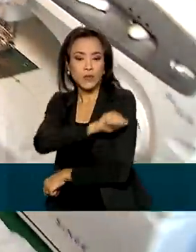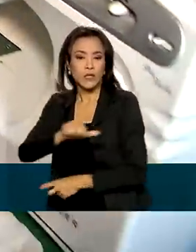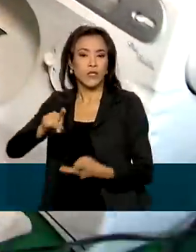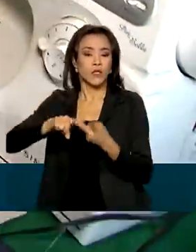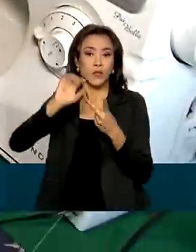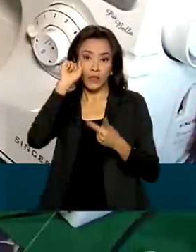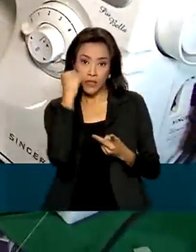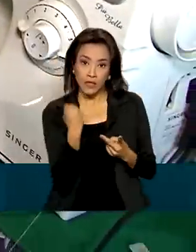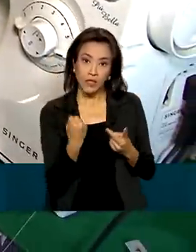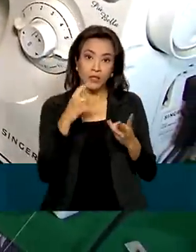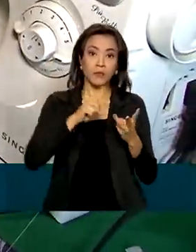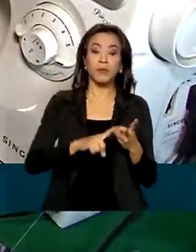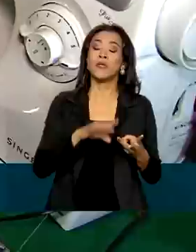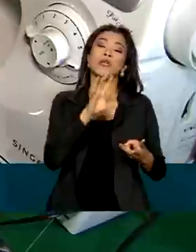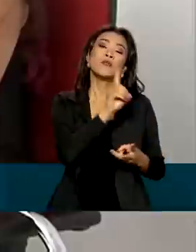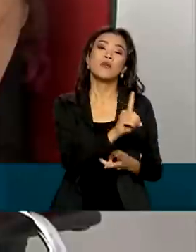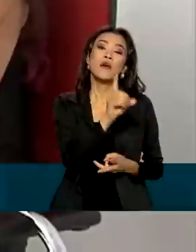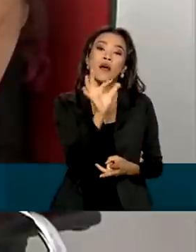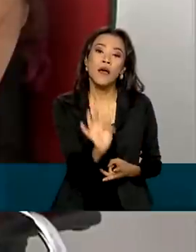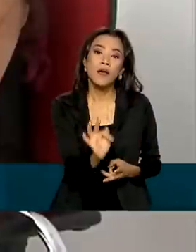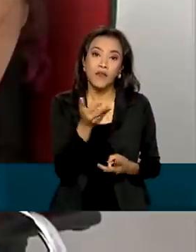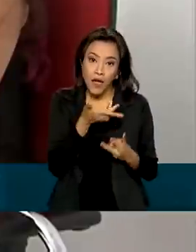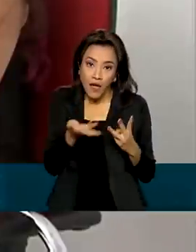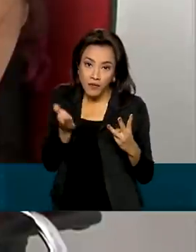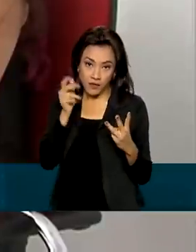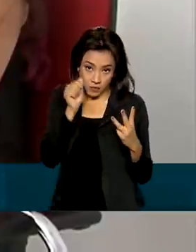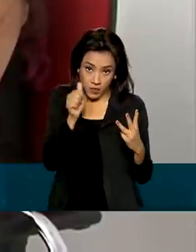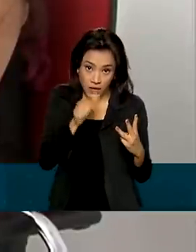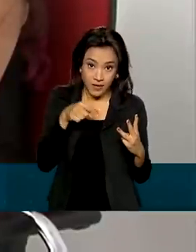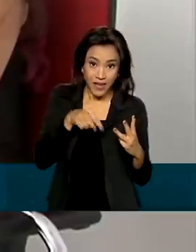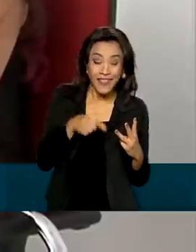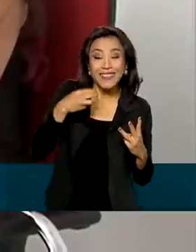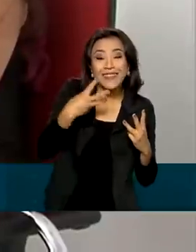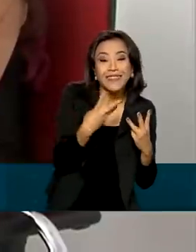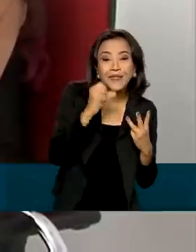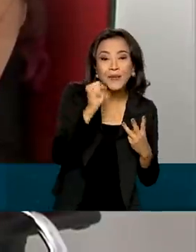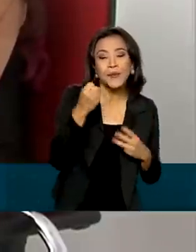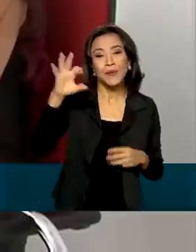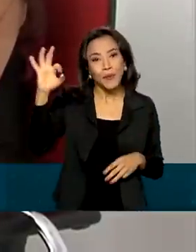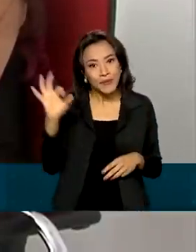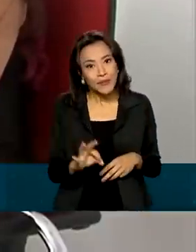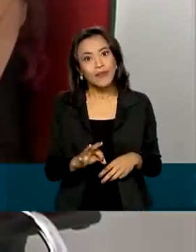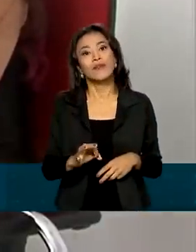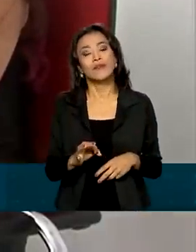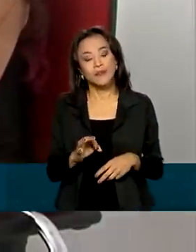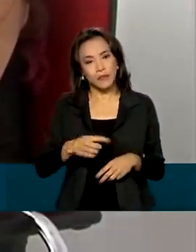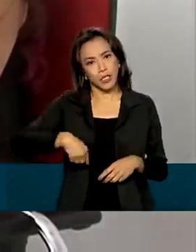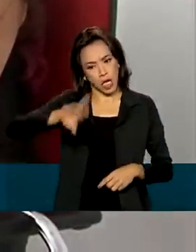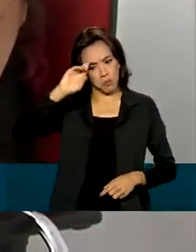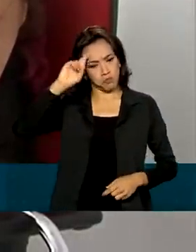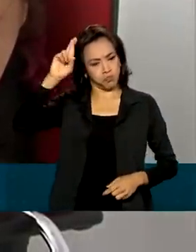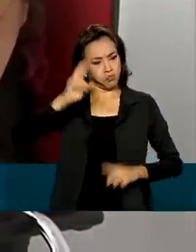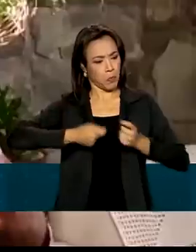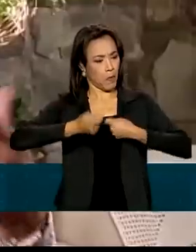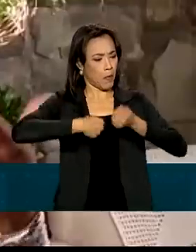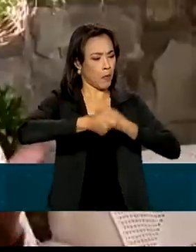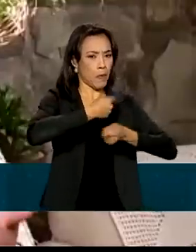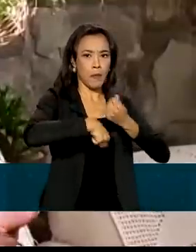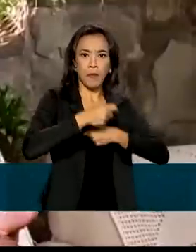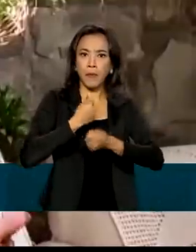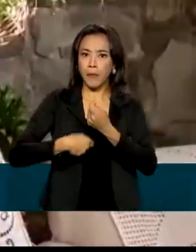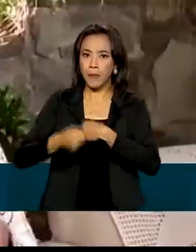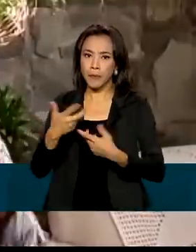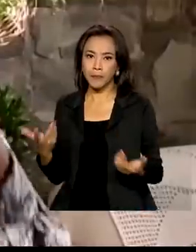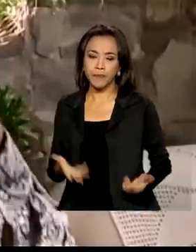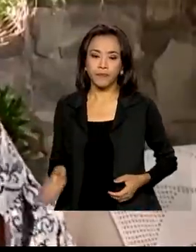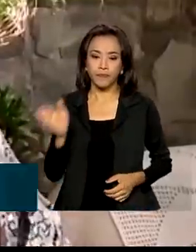Sergipe e no Distrito Federal, elas chegam a 38% entre donos de negócios. Hoje, pós